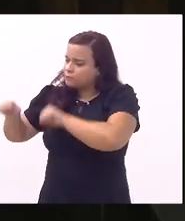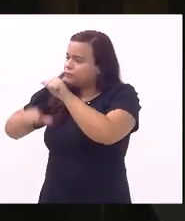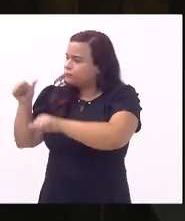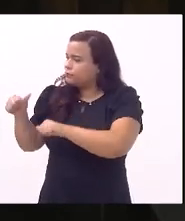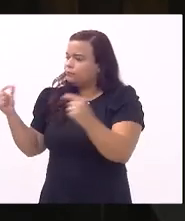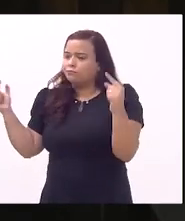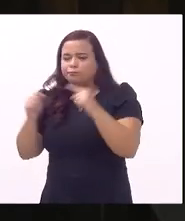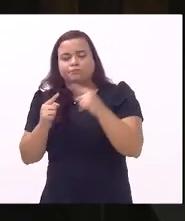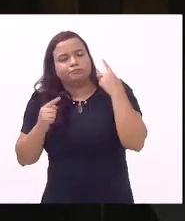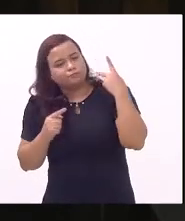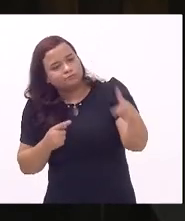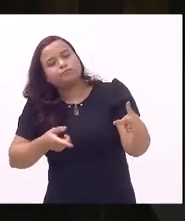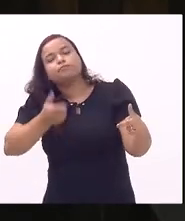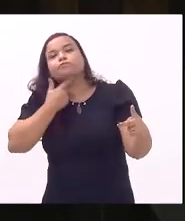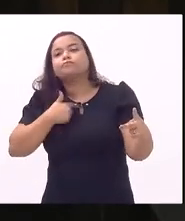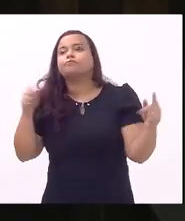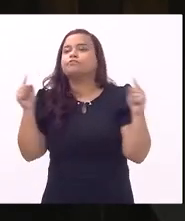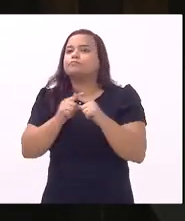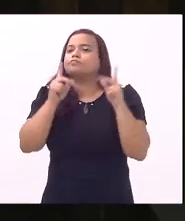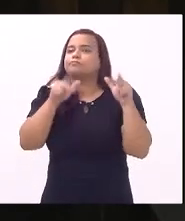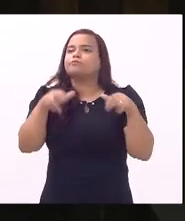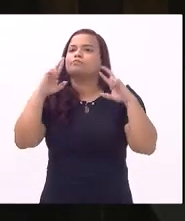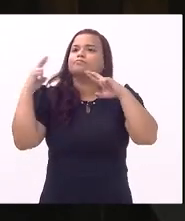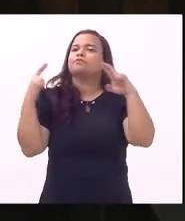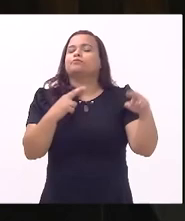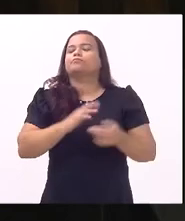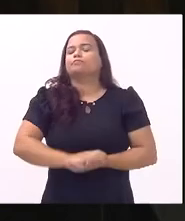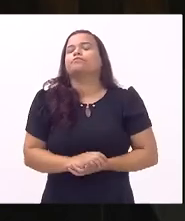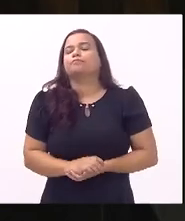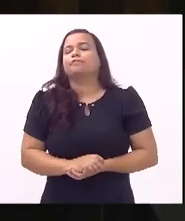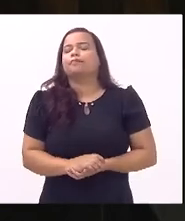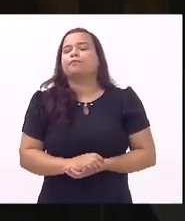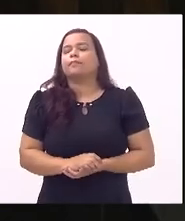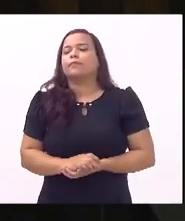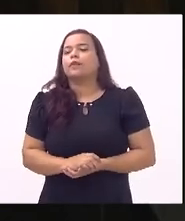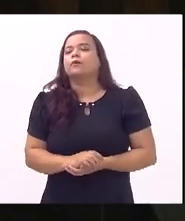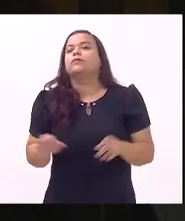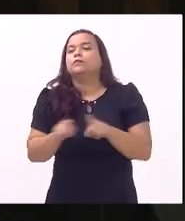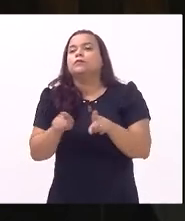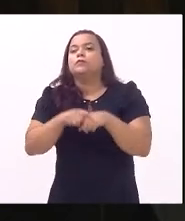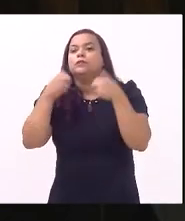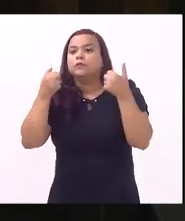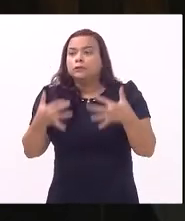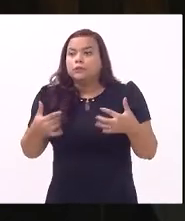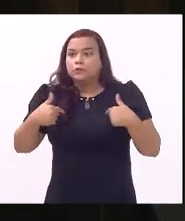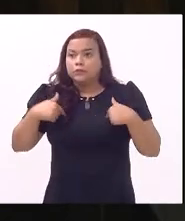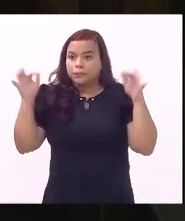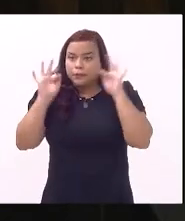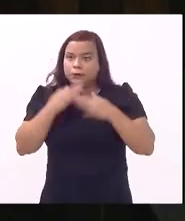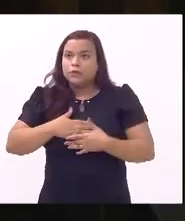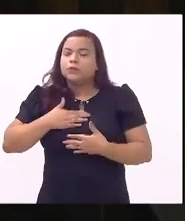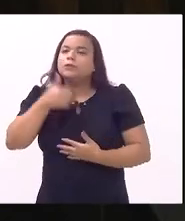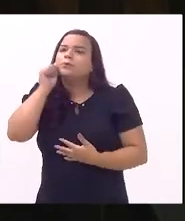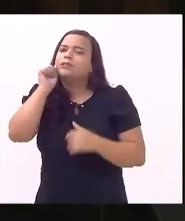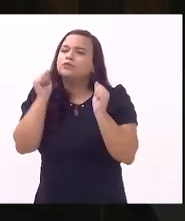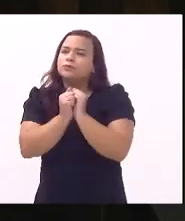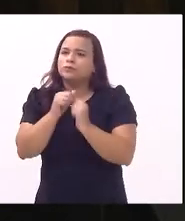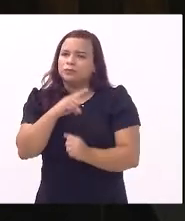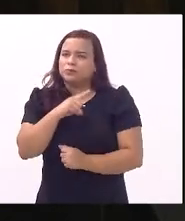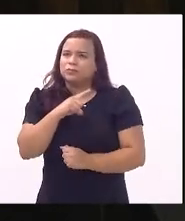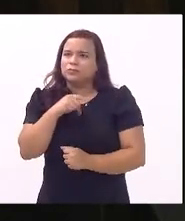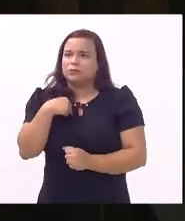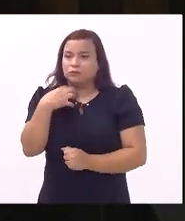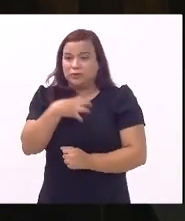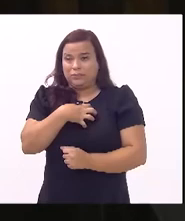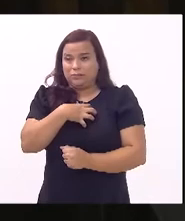vontades por respeito aos meus pais e dizer que para mim está sendo uma honra ter minha mãe presente aqui sinto muita